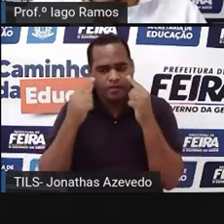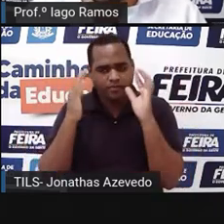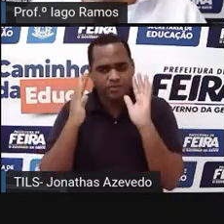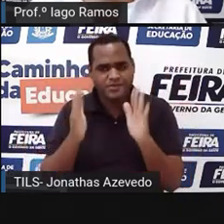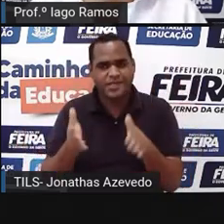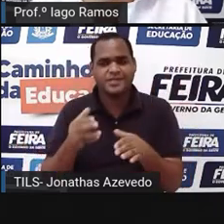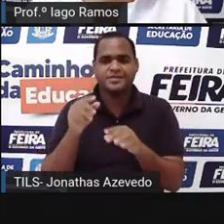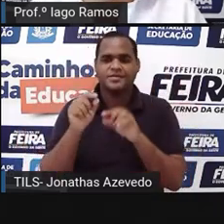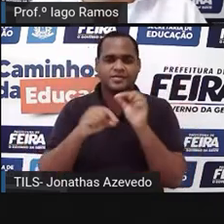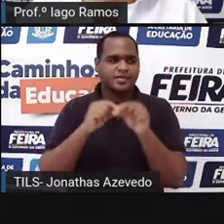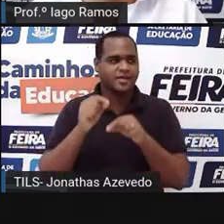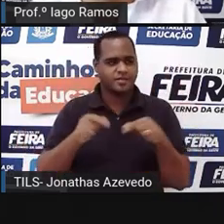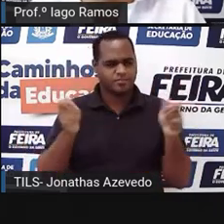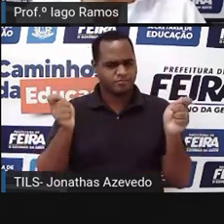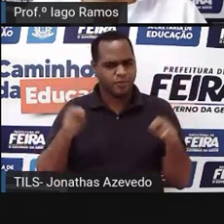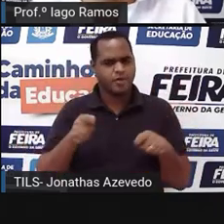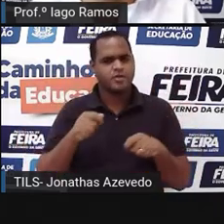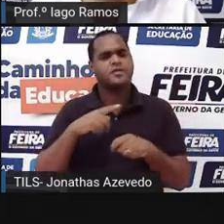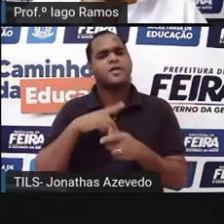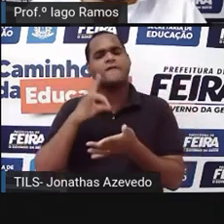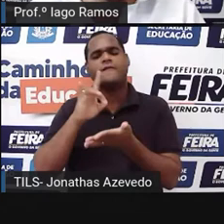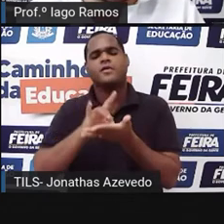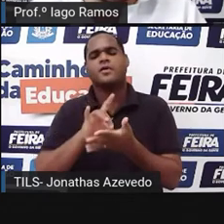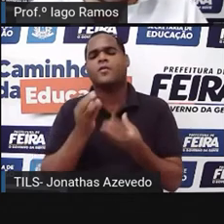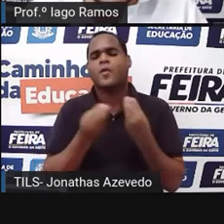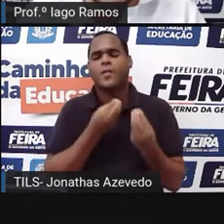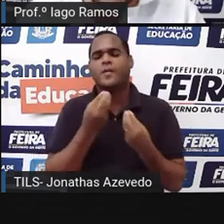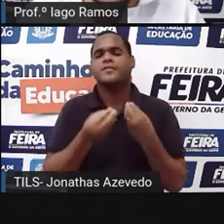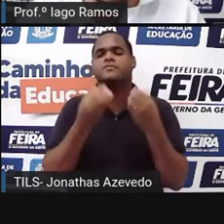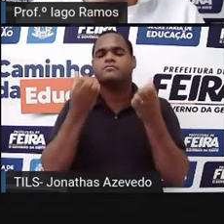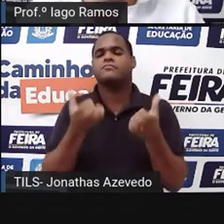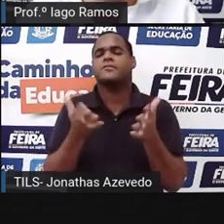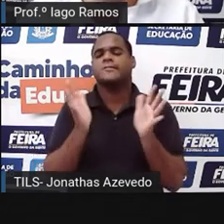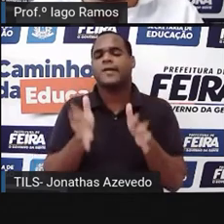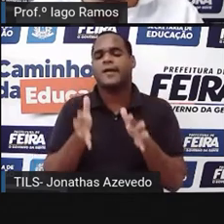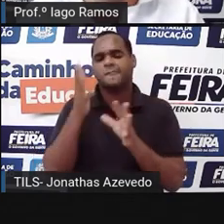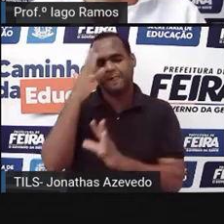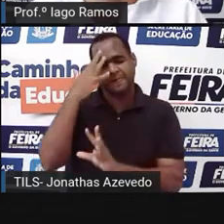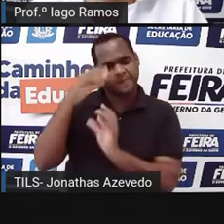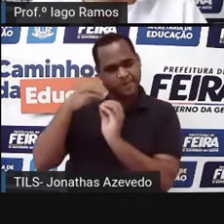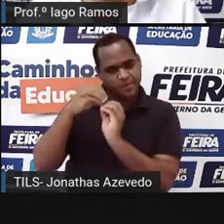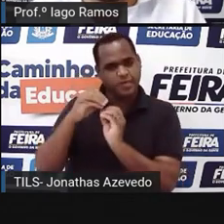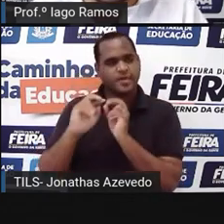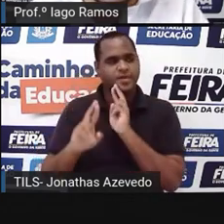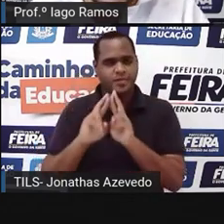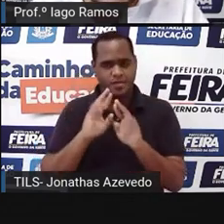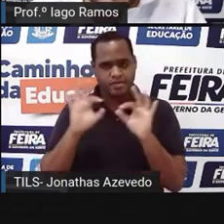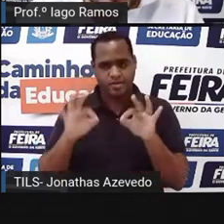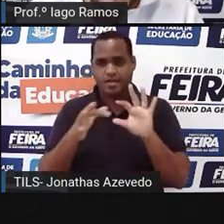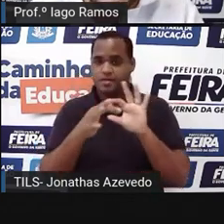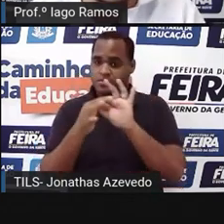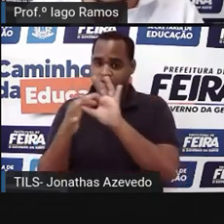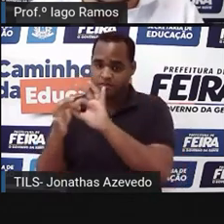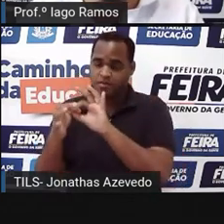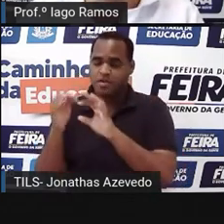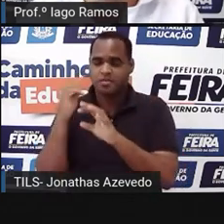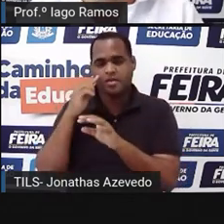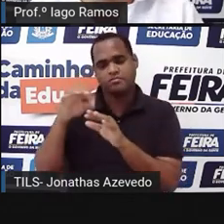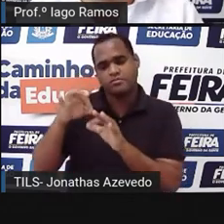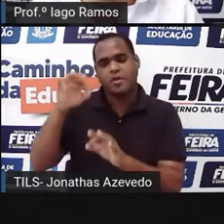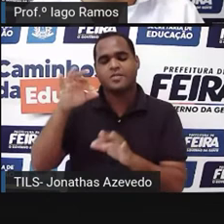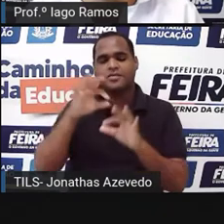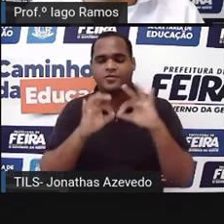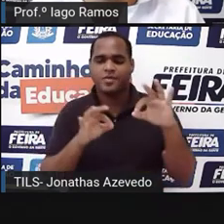possível, né, na verdade, a gente chegou a esse resultado dessa relação de medidas que tem,